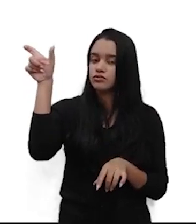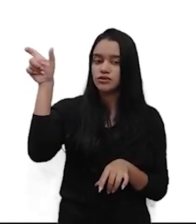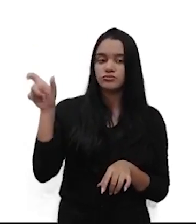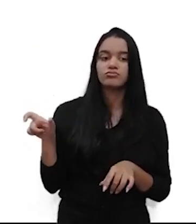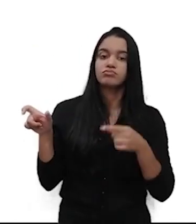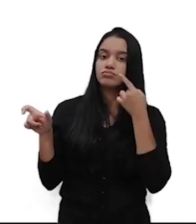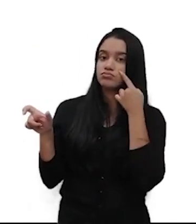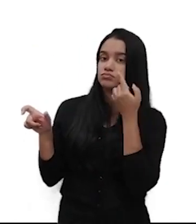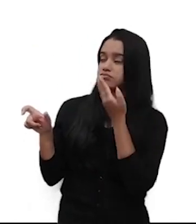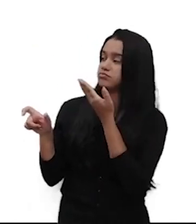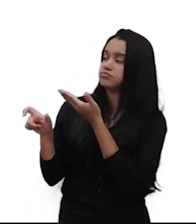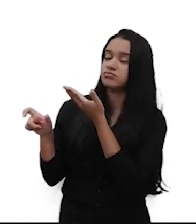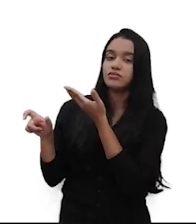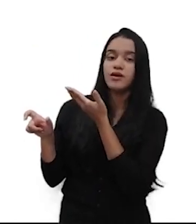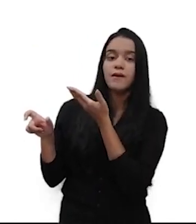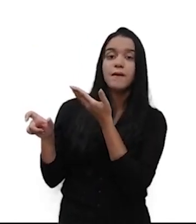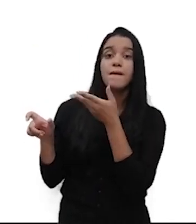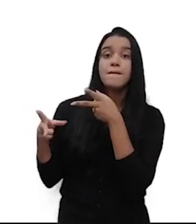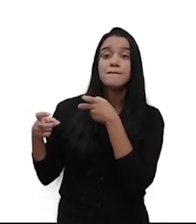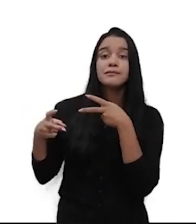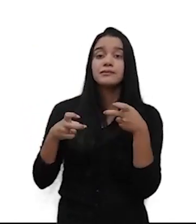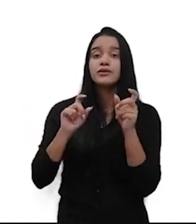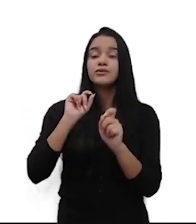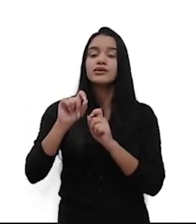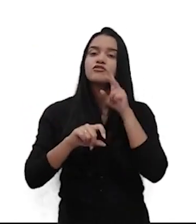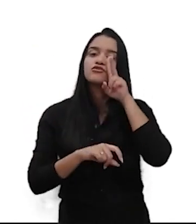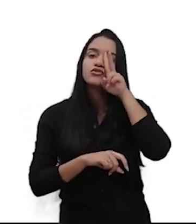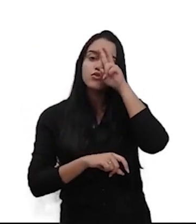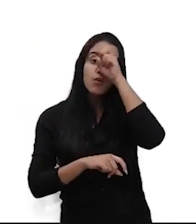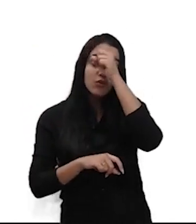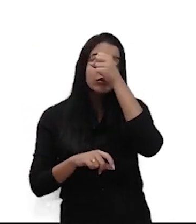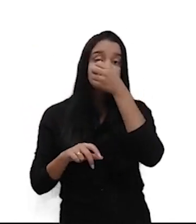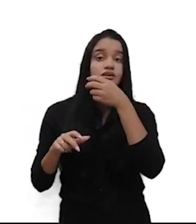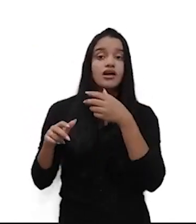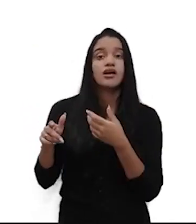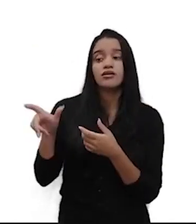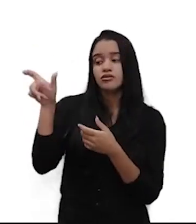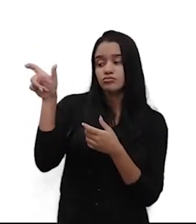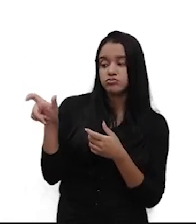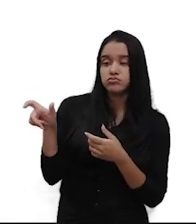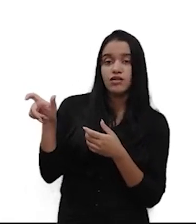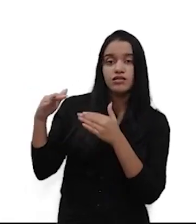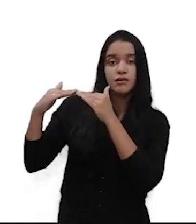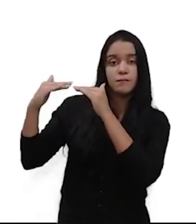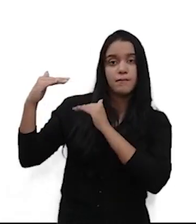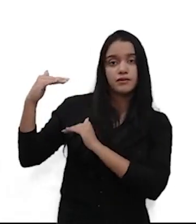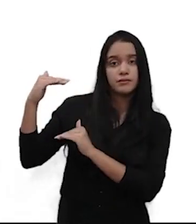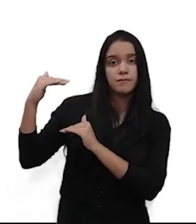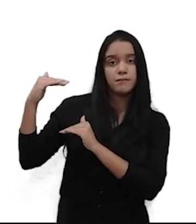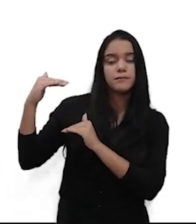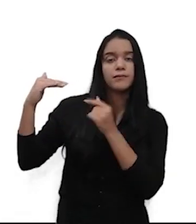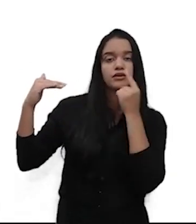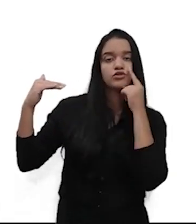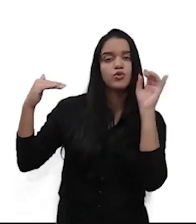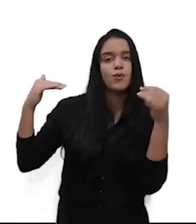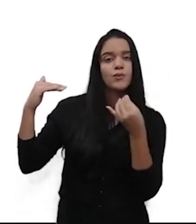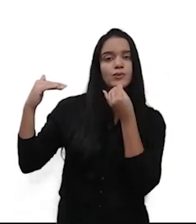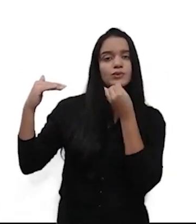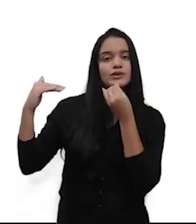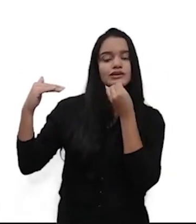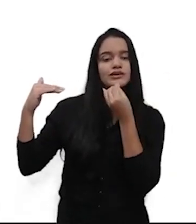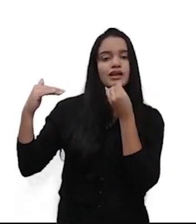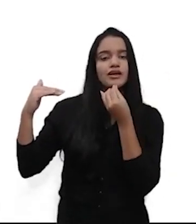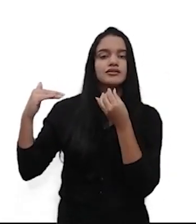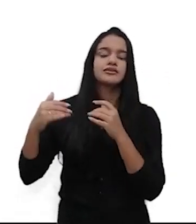esquerdo, você vai ver aí forças e embaixo oportunidades. E ao lado direito, fraquezas e ameaças.